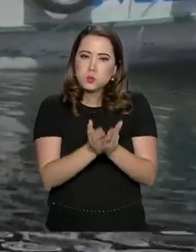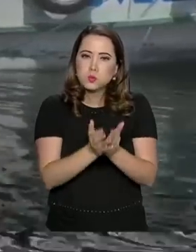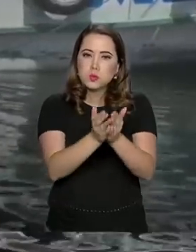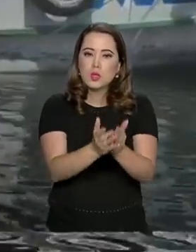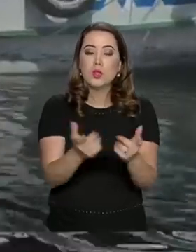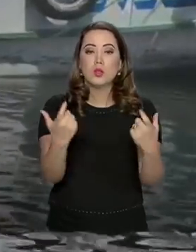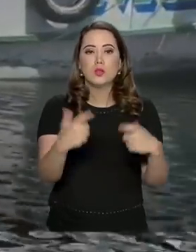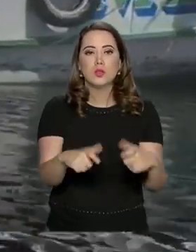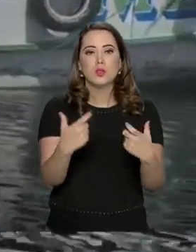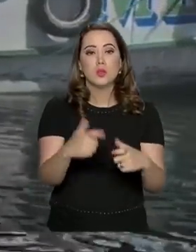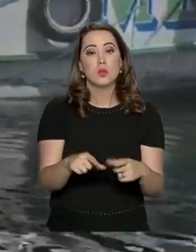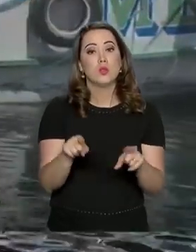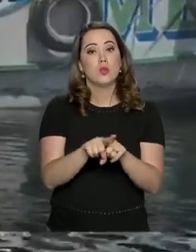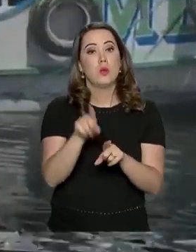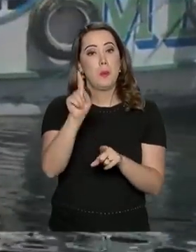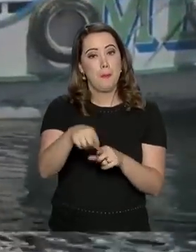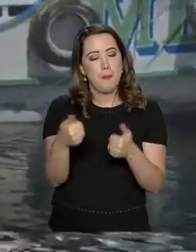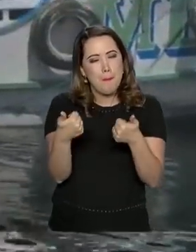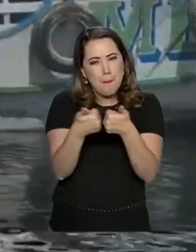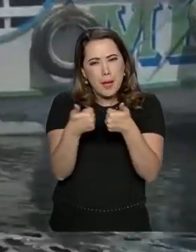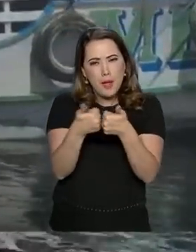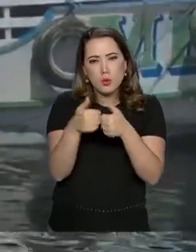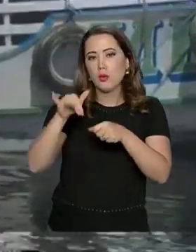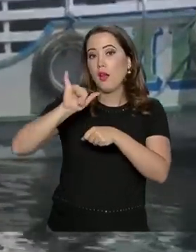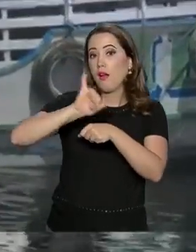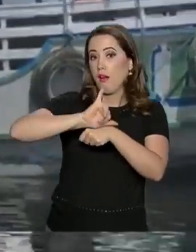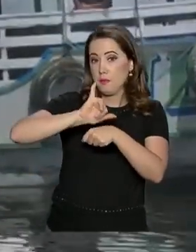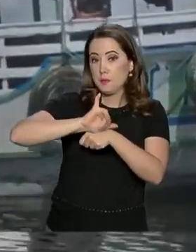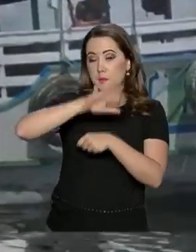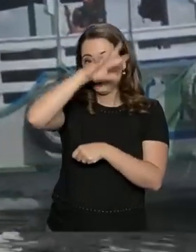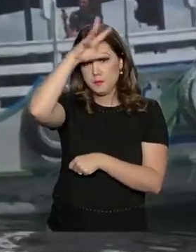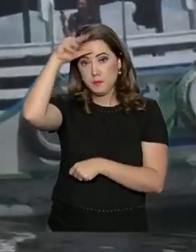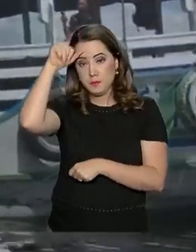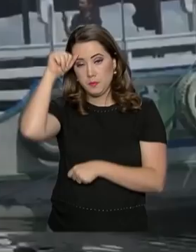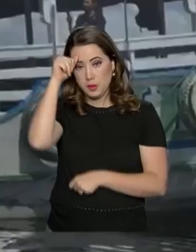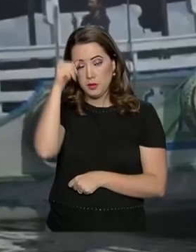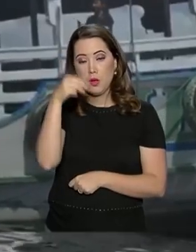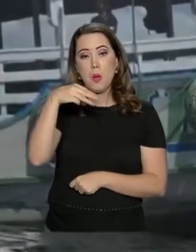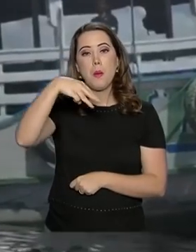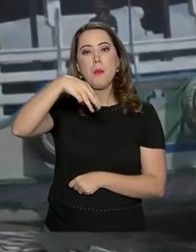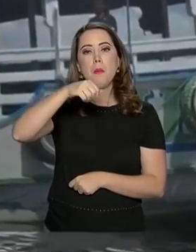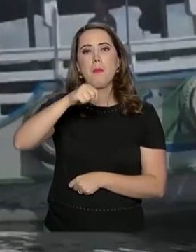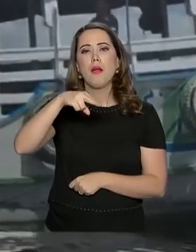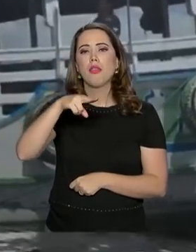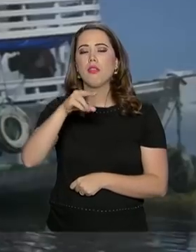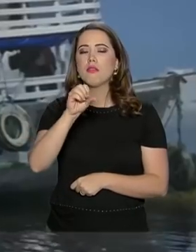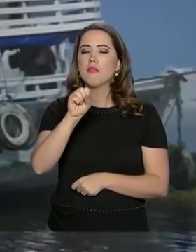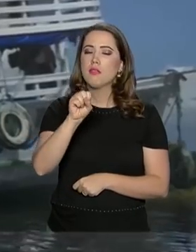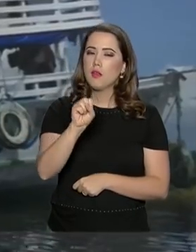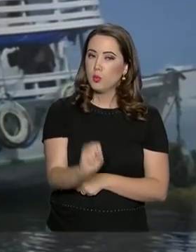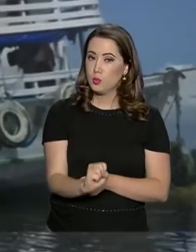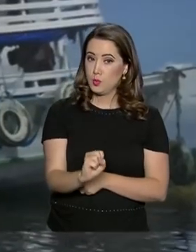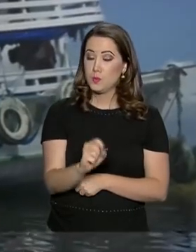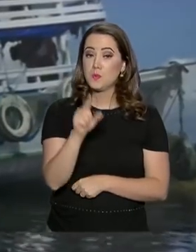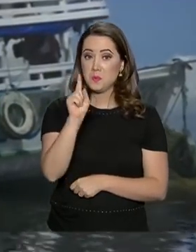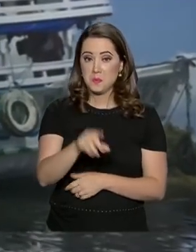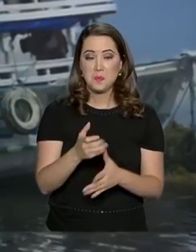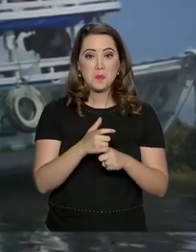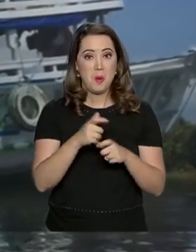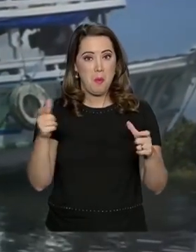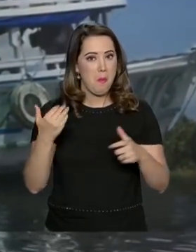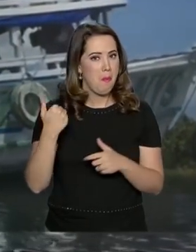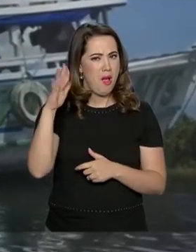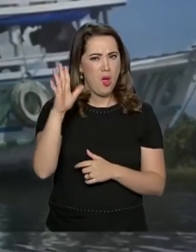Sustentável, Piagassu-Purus, próximo ao município de Beruri, a 170 quilômetros de Manaus. Esta é a maior